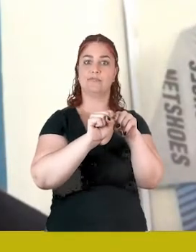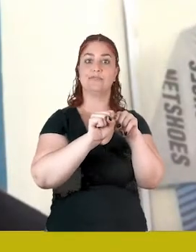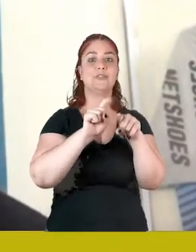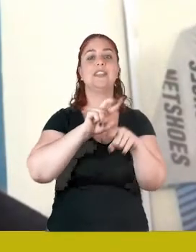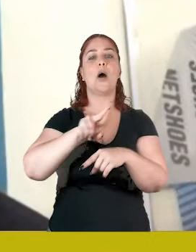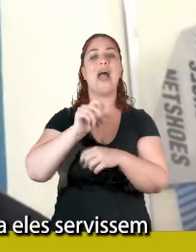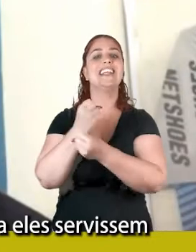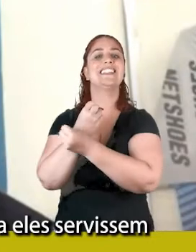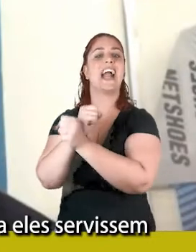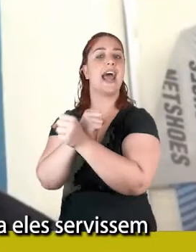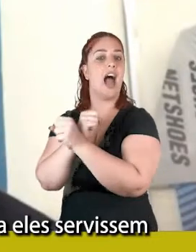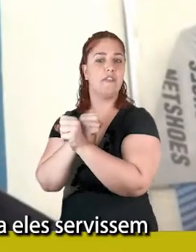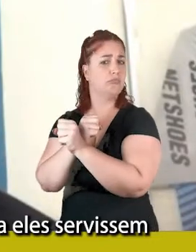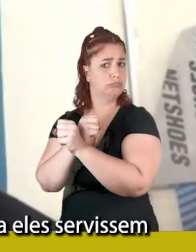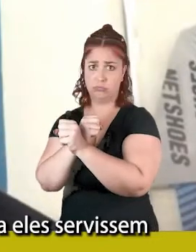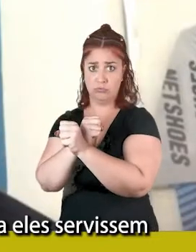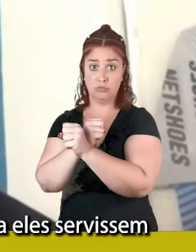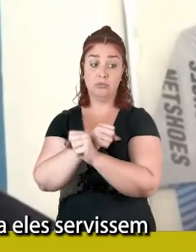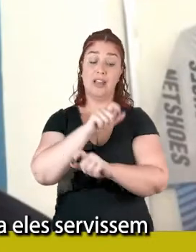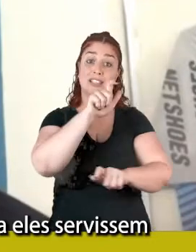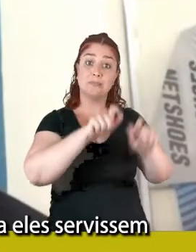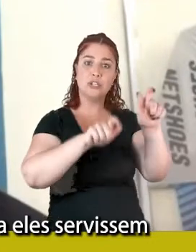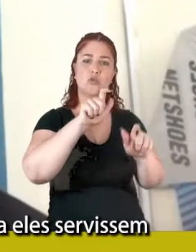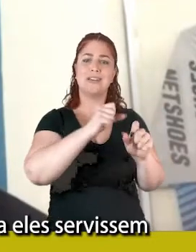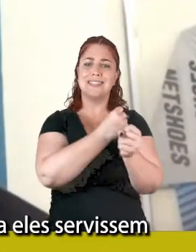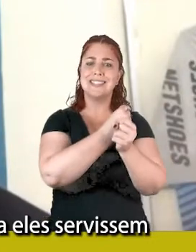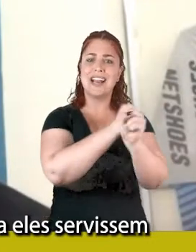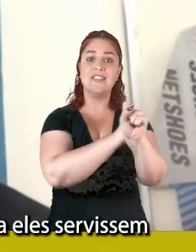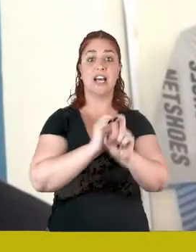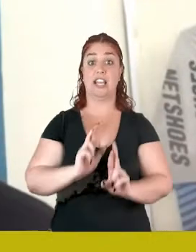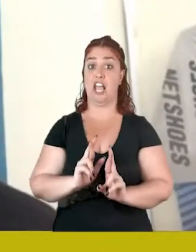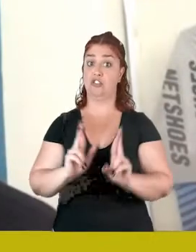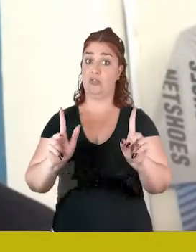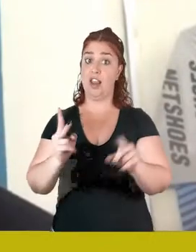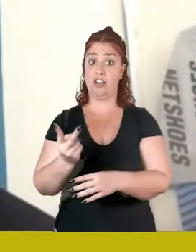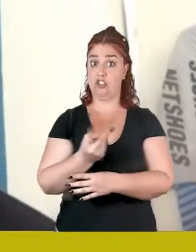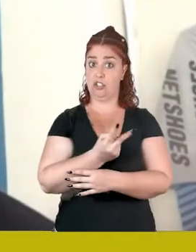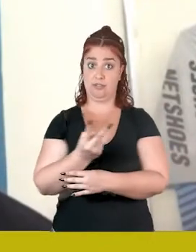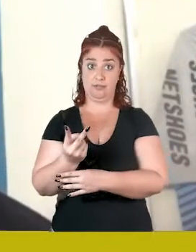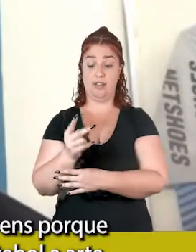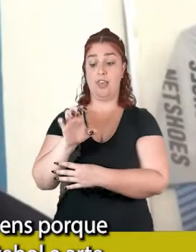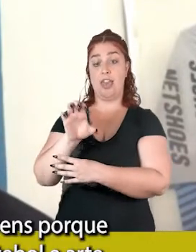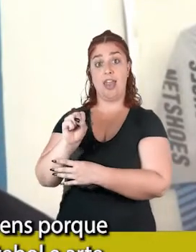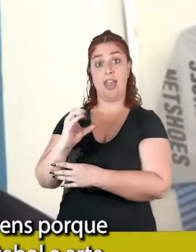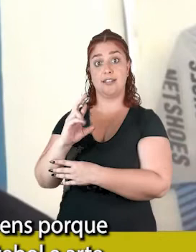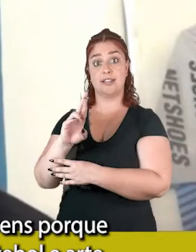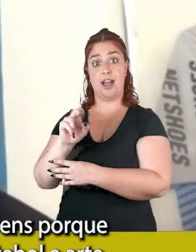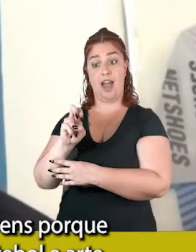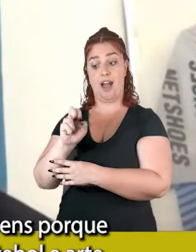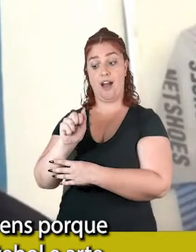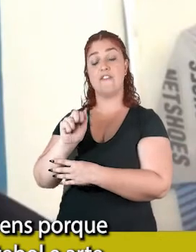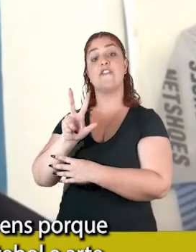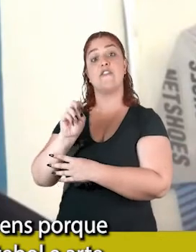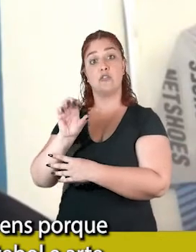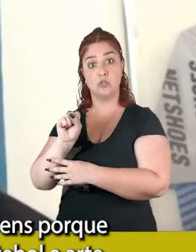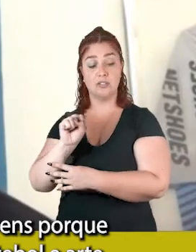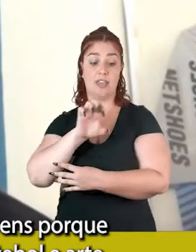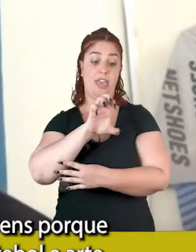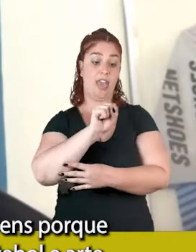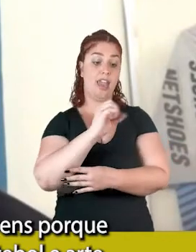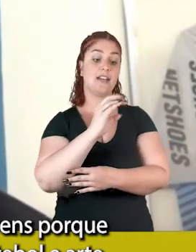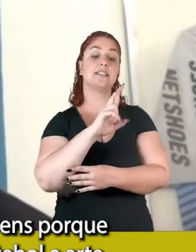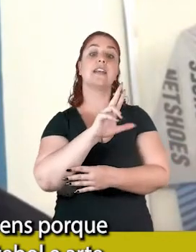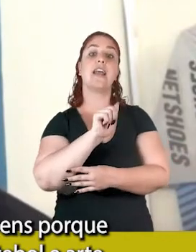época, que eu pudesse mostrar para que eles servissem de exemplo e, né, de referência para os jovens, porque